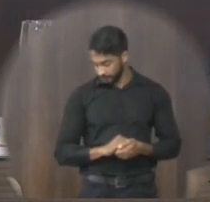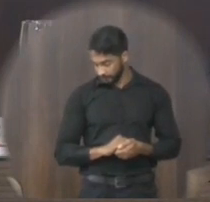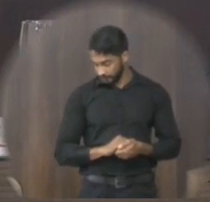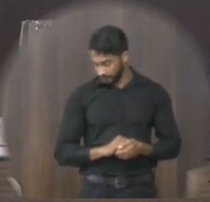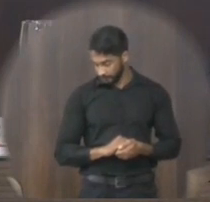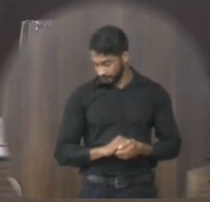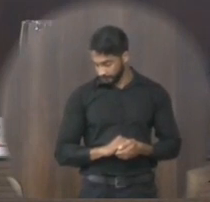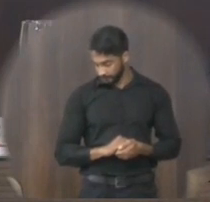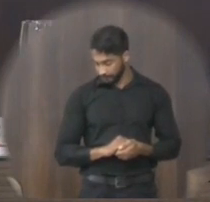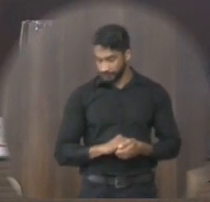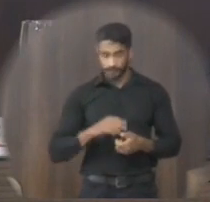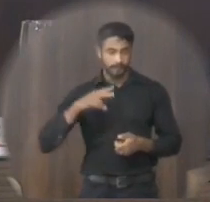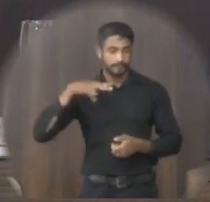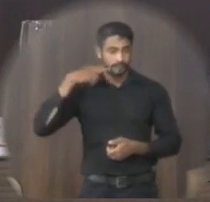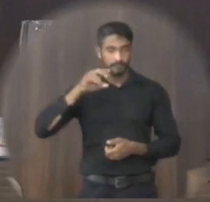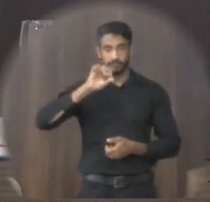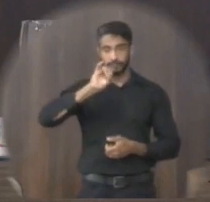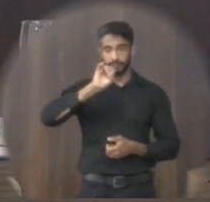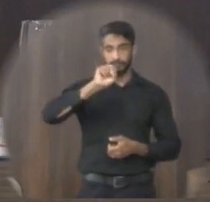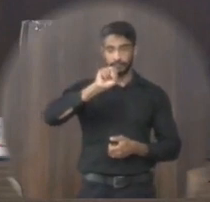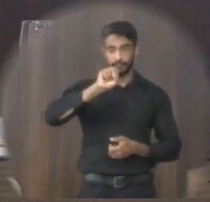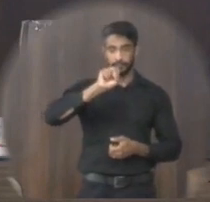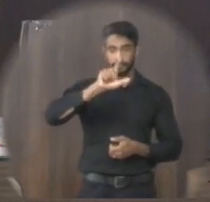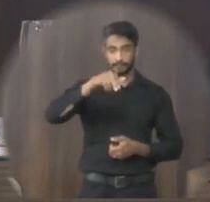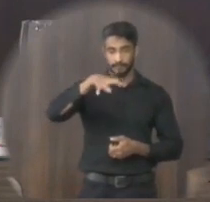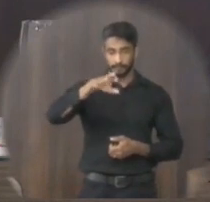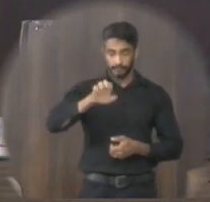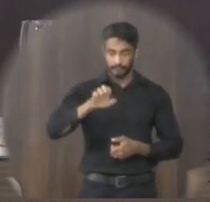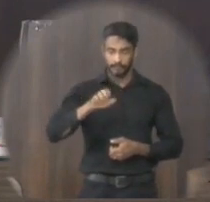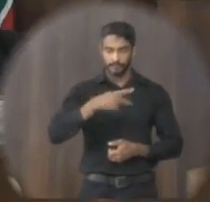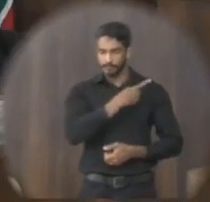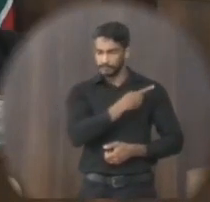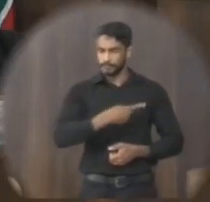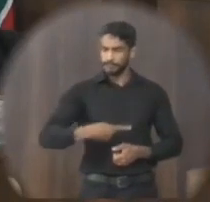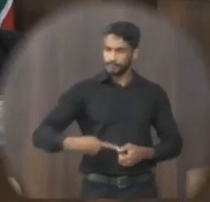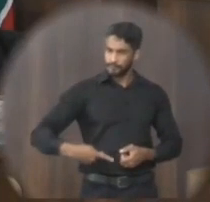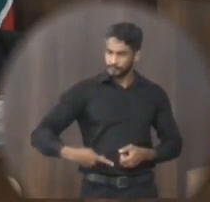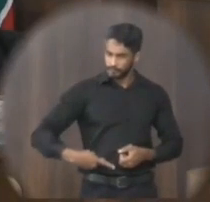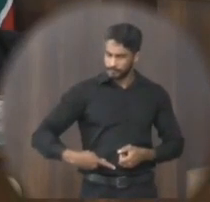da vereadora Islã e Pedro excelentíssimo senhor presidente